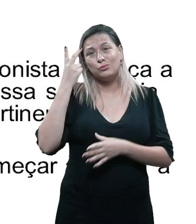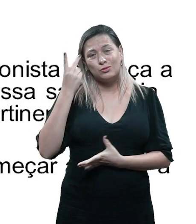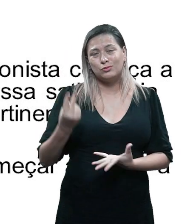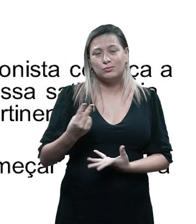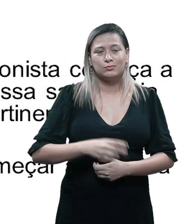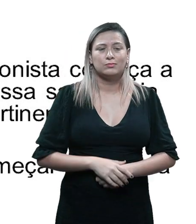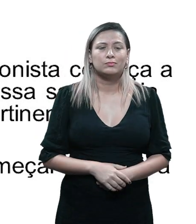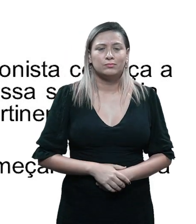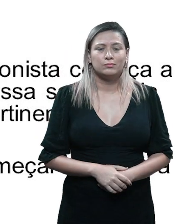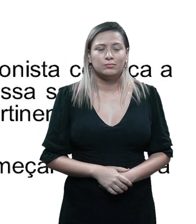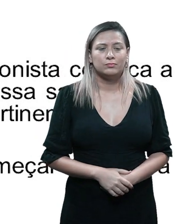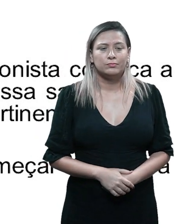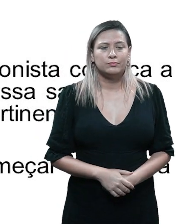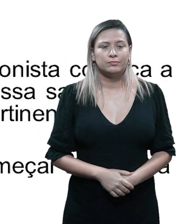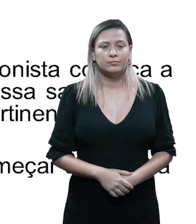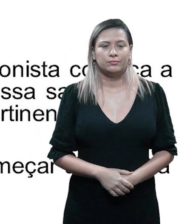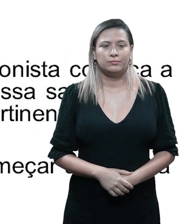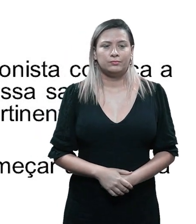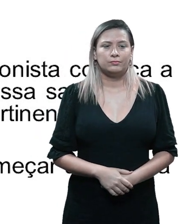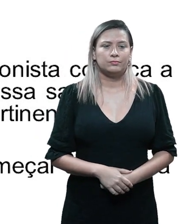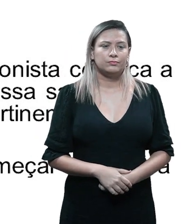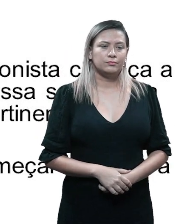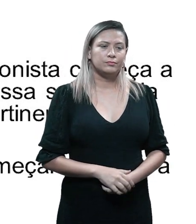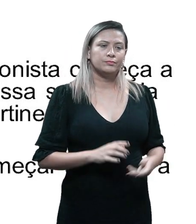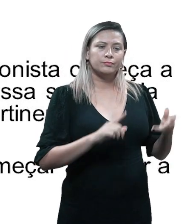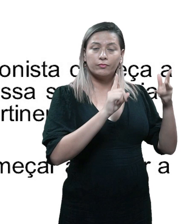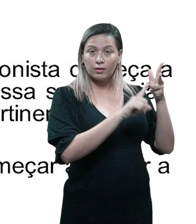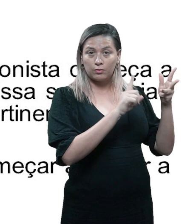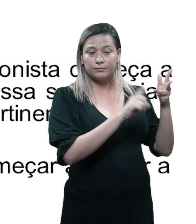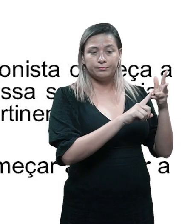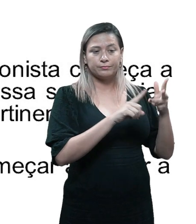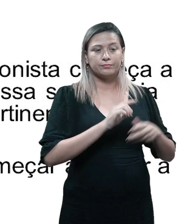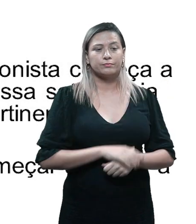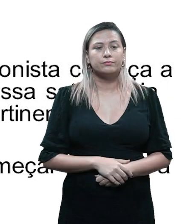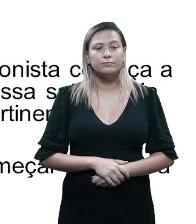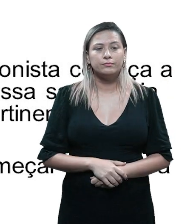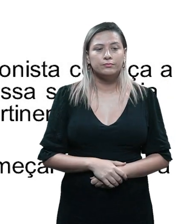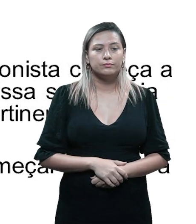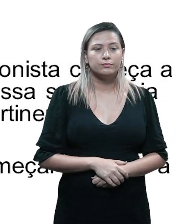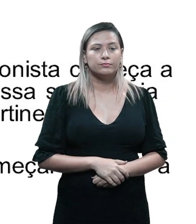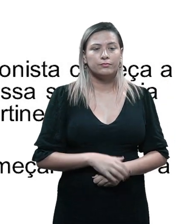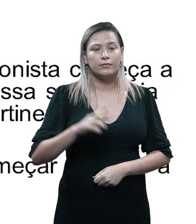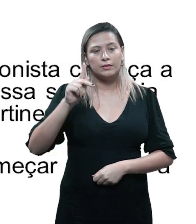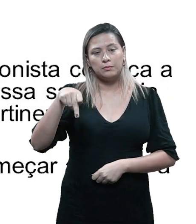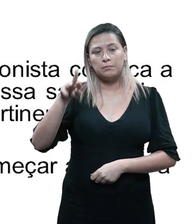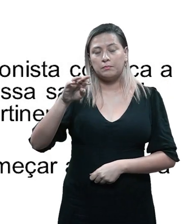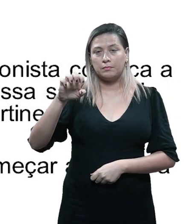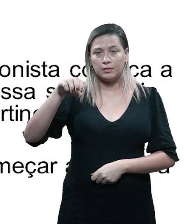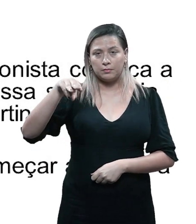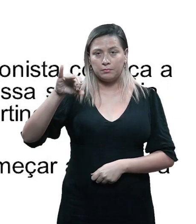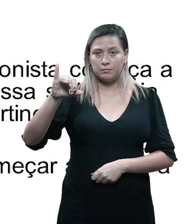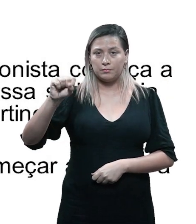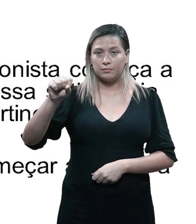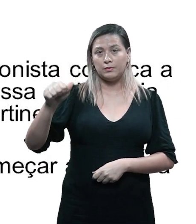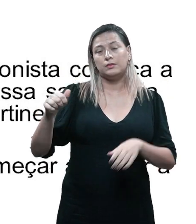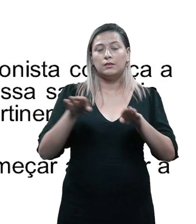furado como sendo um obstáculo. Certo? A quarta ferramenta que a gente vai falar é a premissa e a